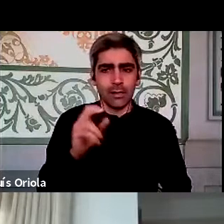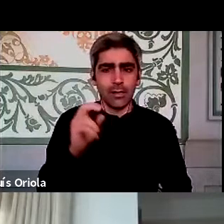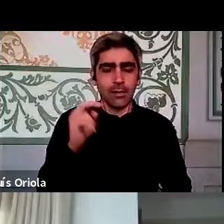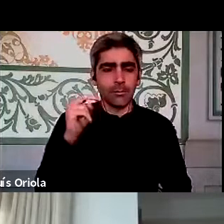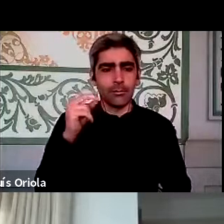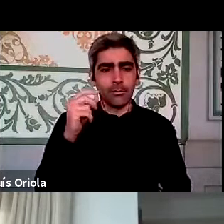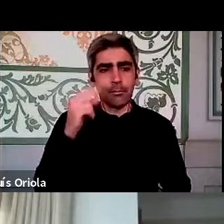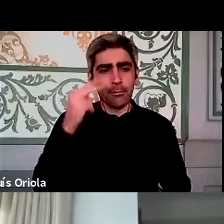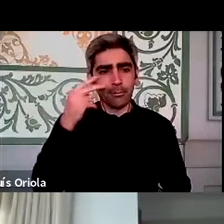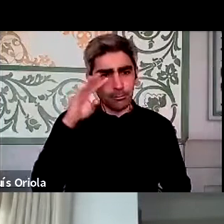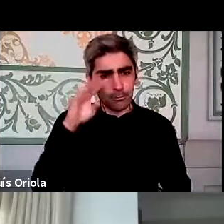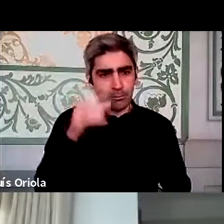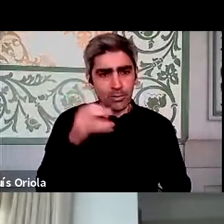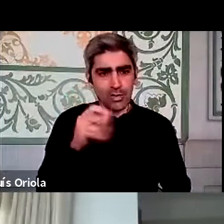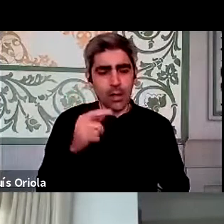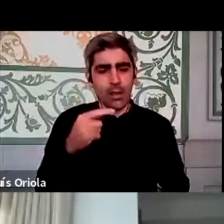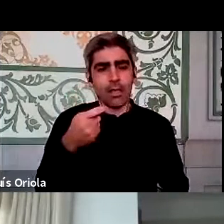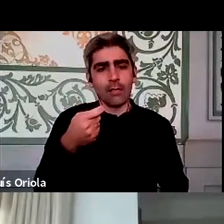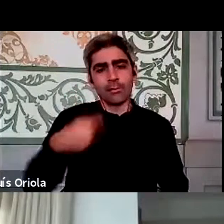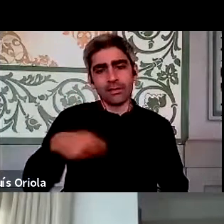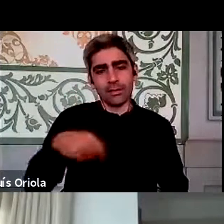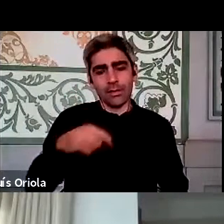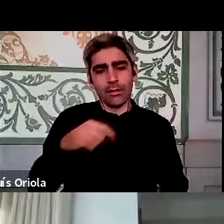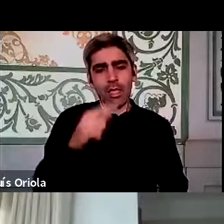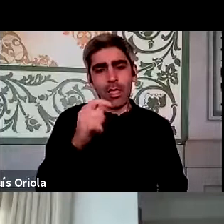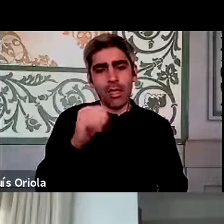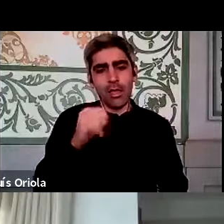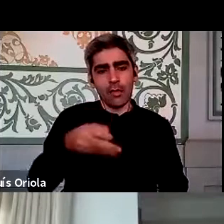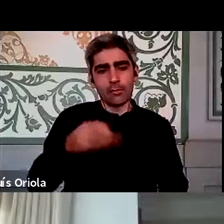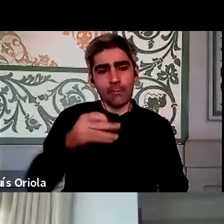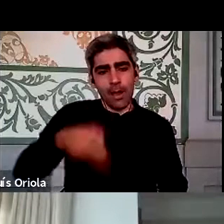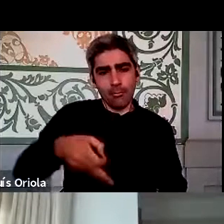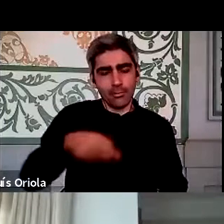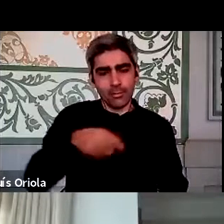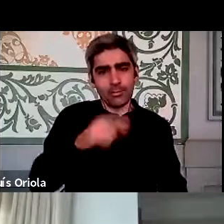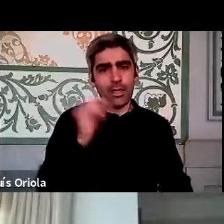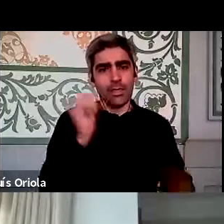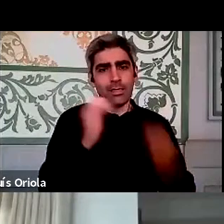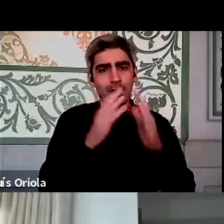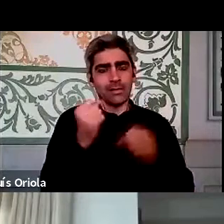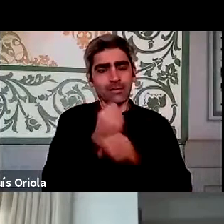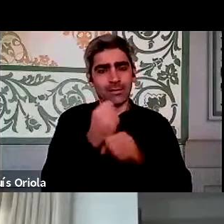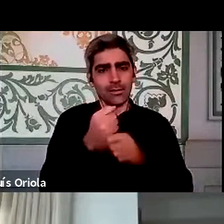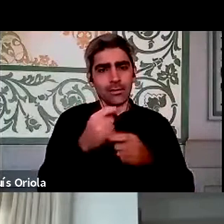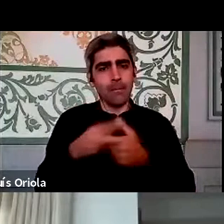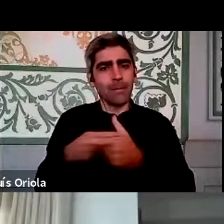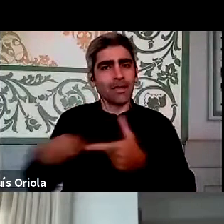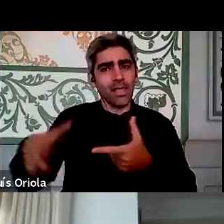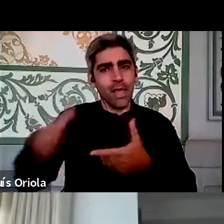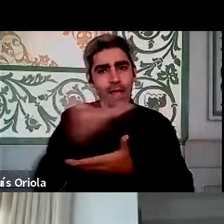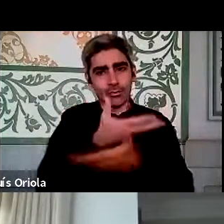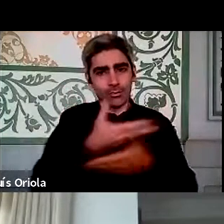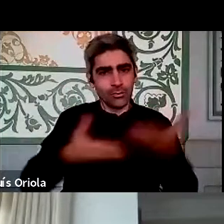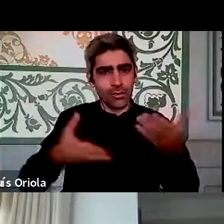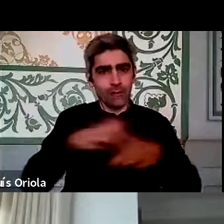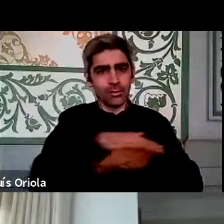que, como diz o nome, é presidente exatamente da entidade de serviços partilhados à administração pública. Qual